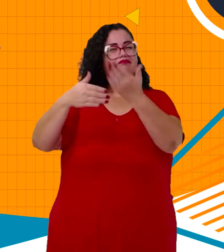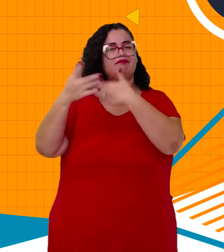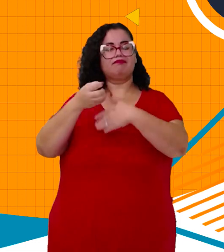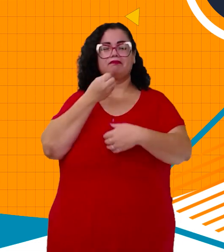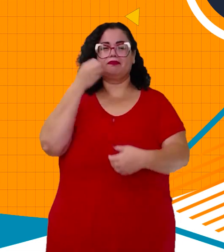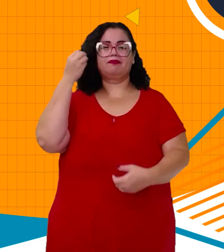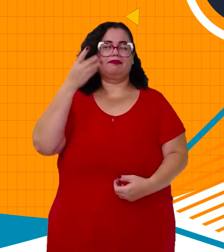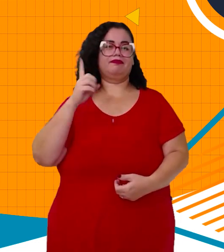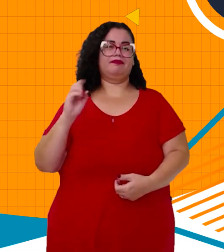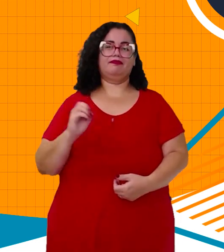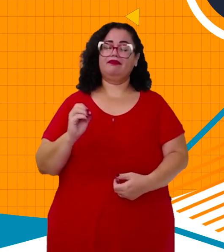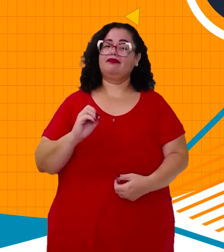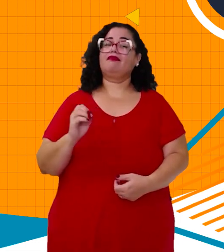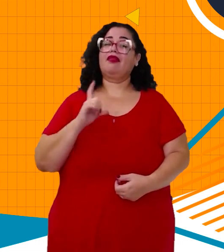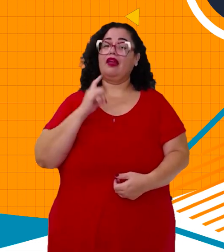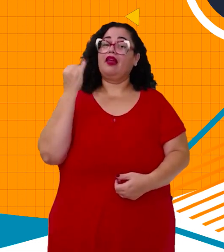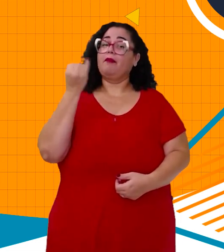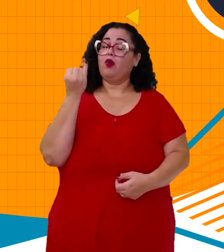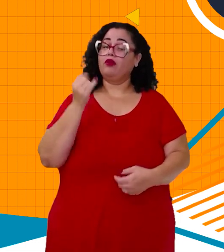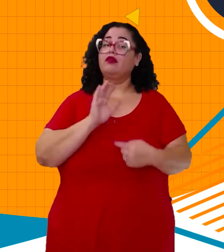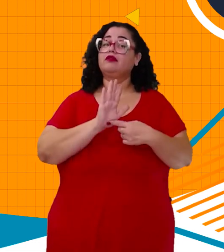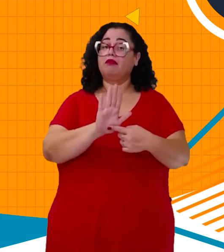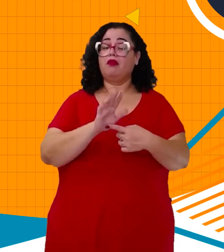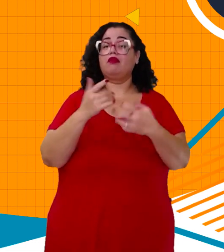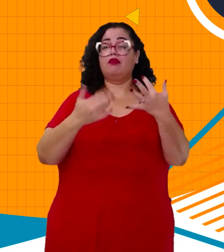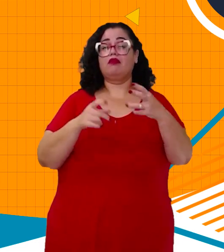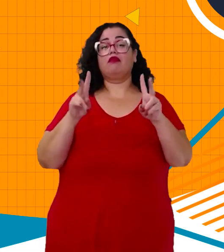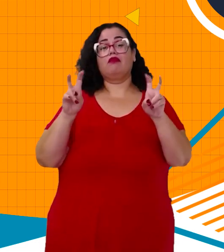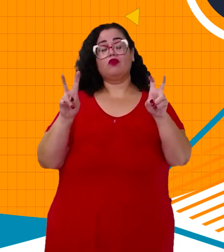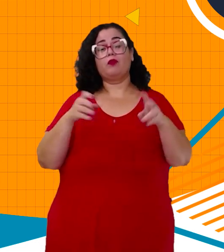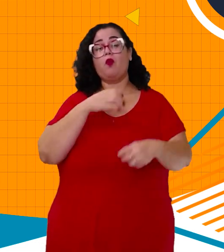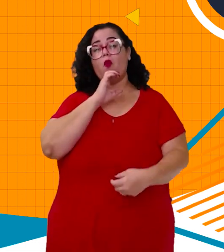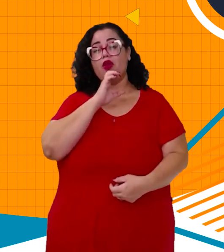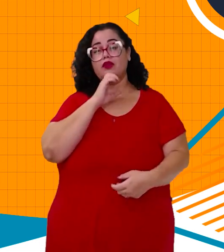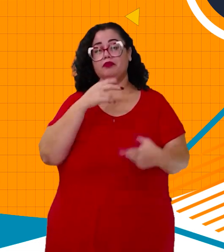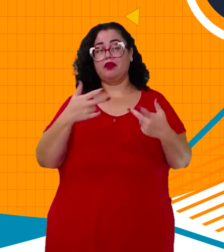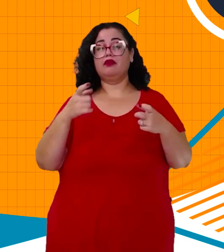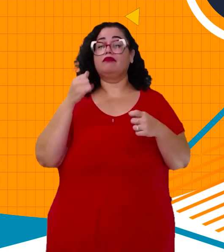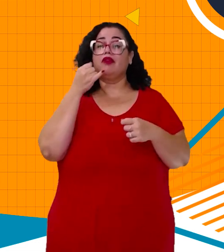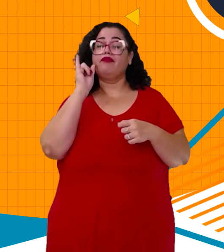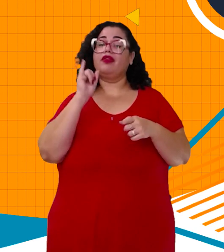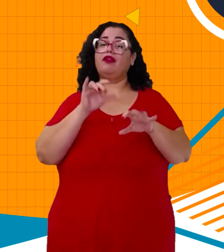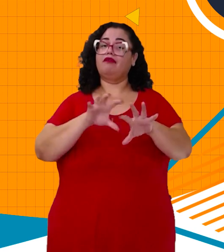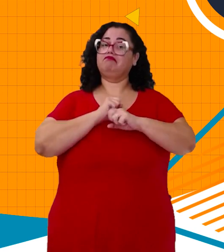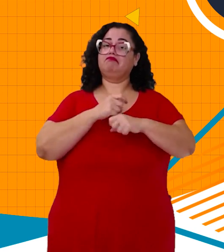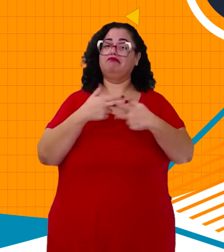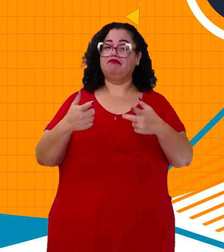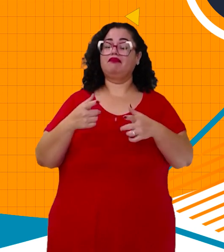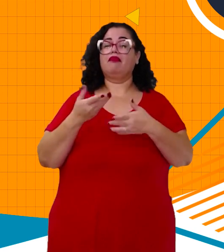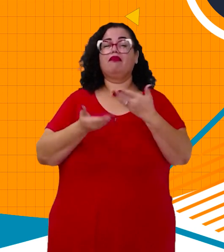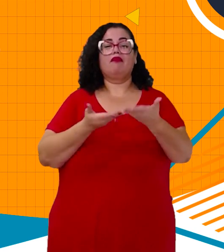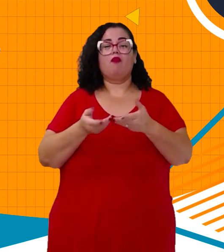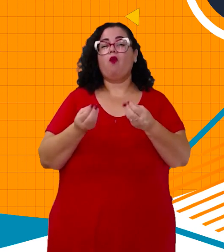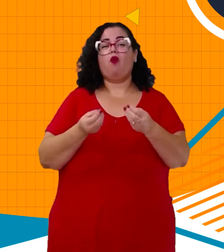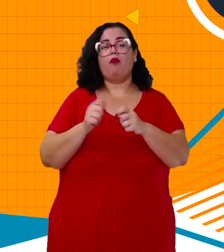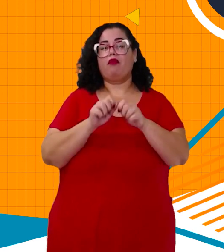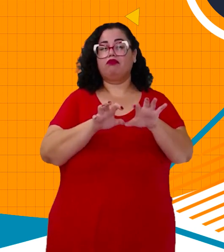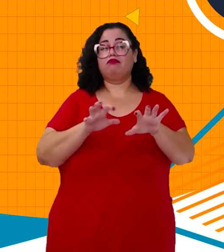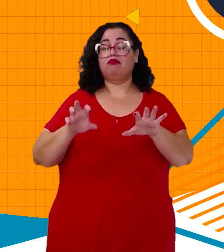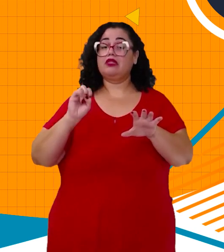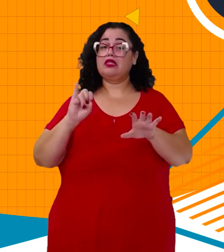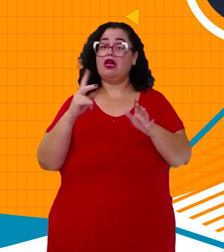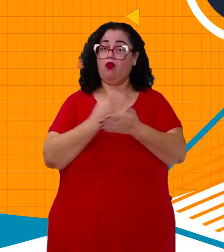evidencia a importância do conhecimento, não somente para a prevenção e remediação dos espaços